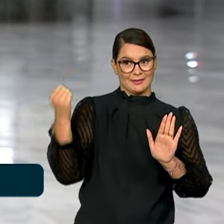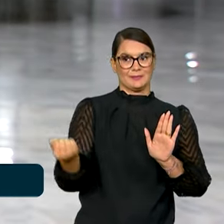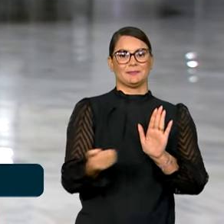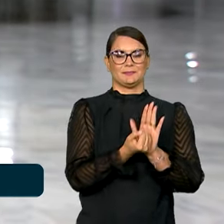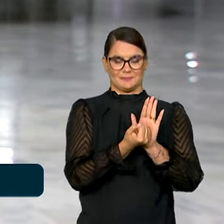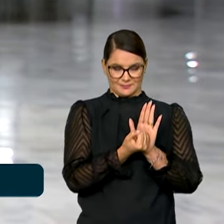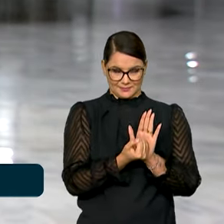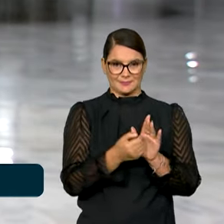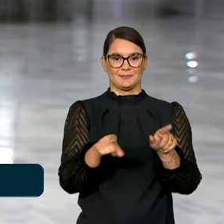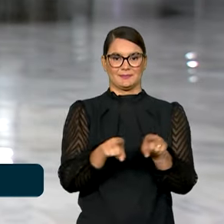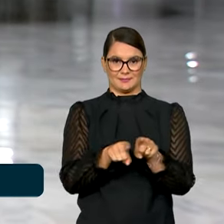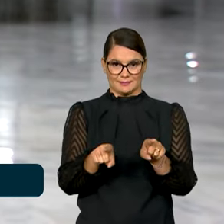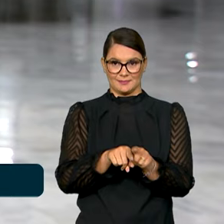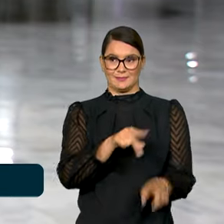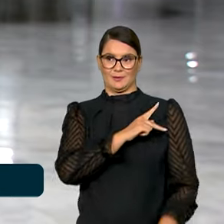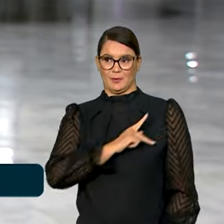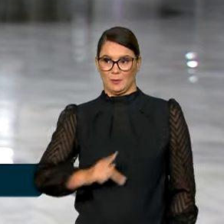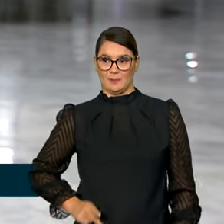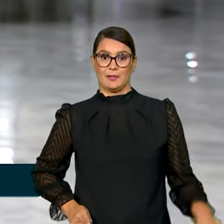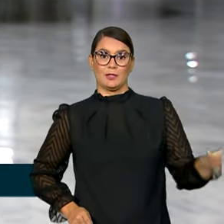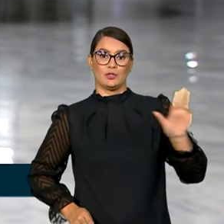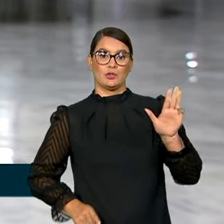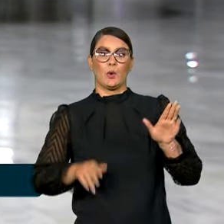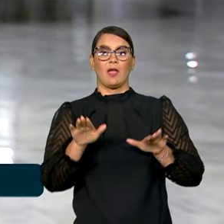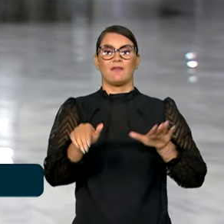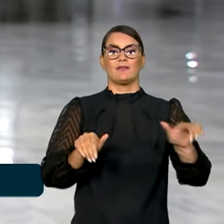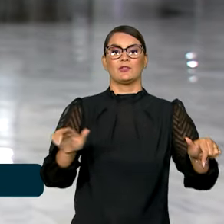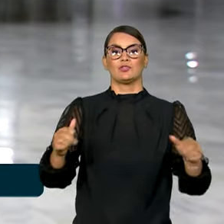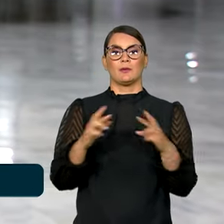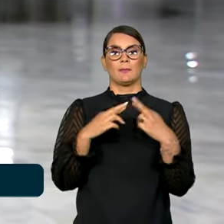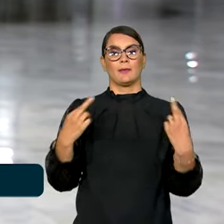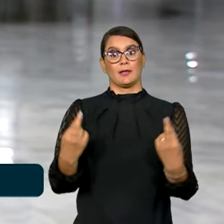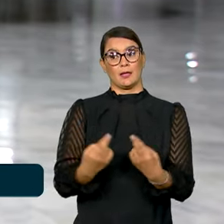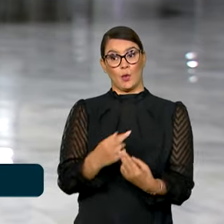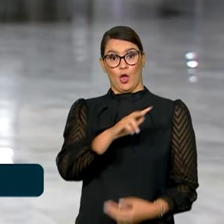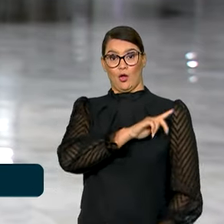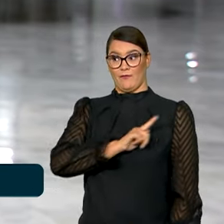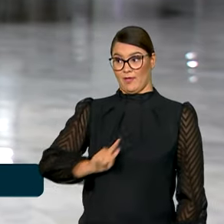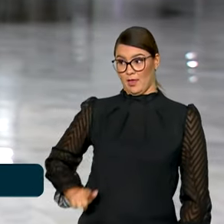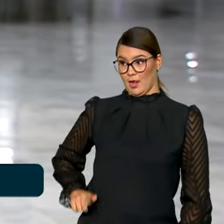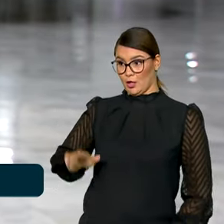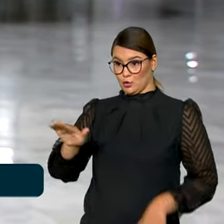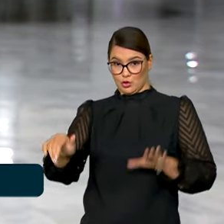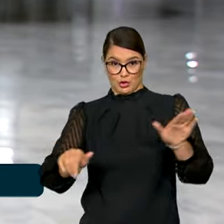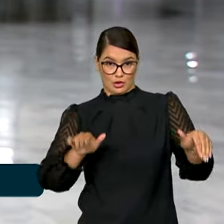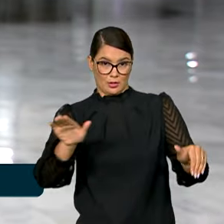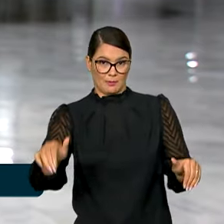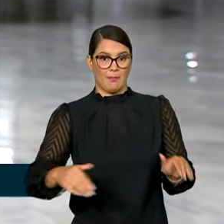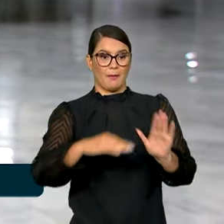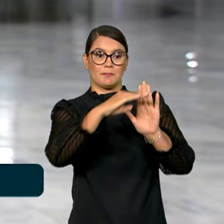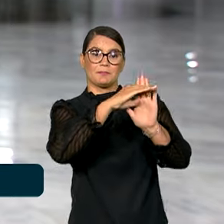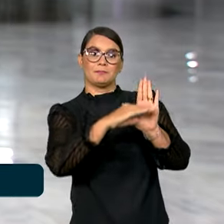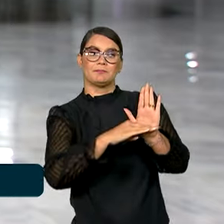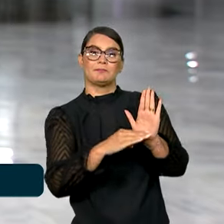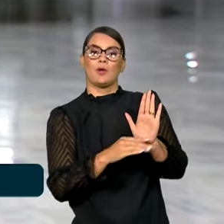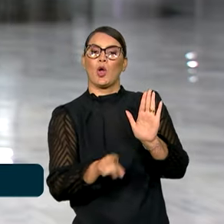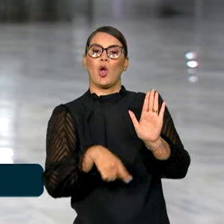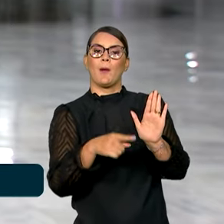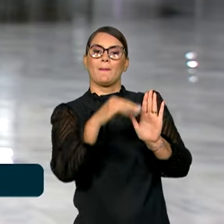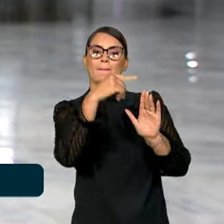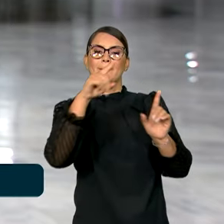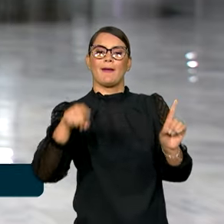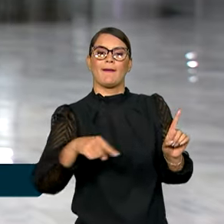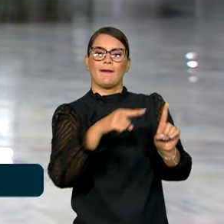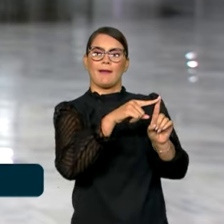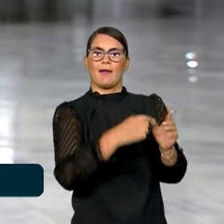também que o presidente Lula vai convocar uma reunião com governadores para definir as metas de alfabetização